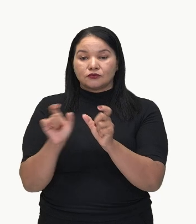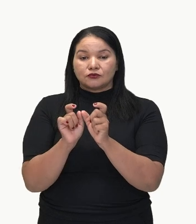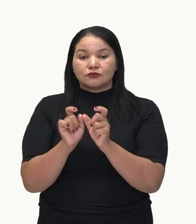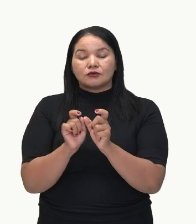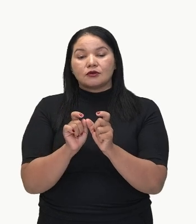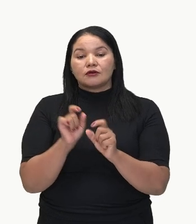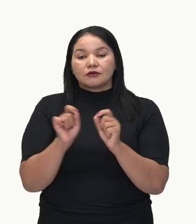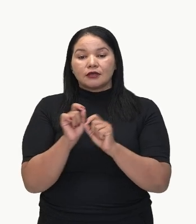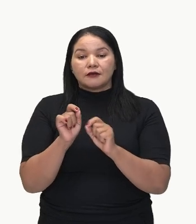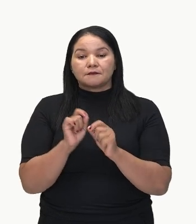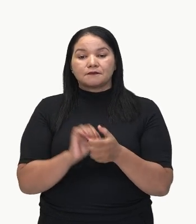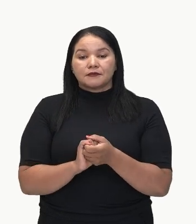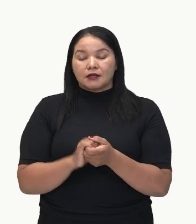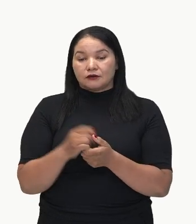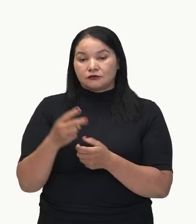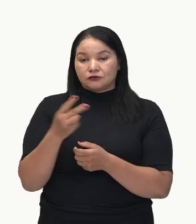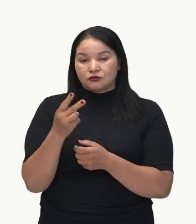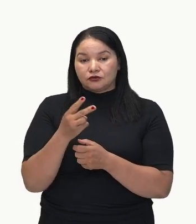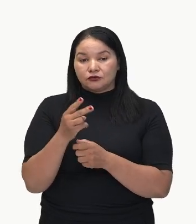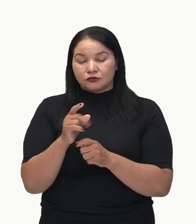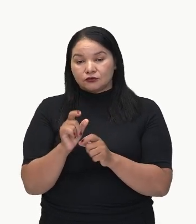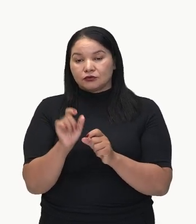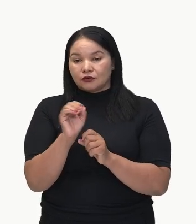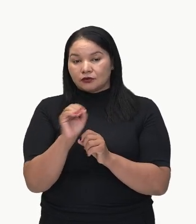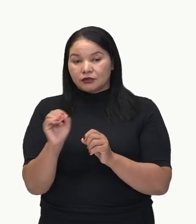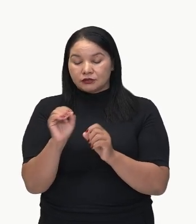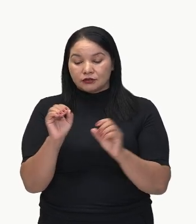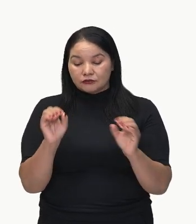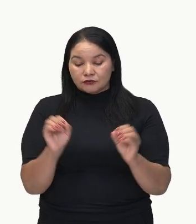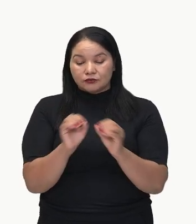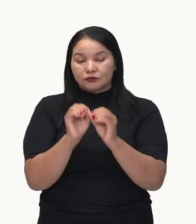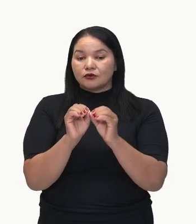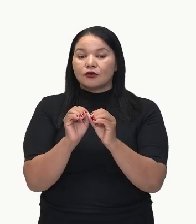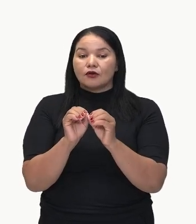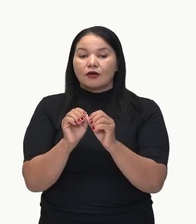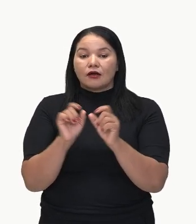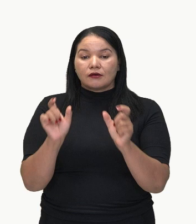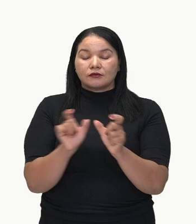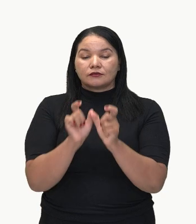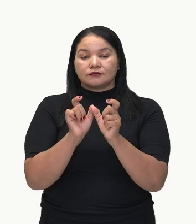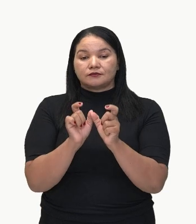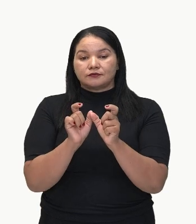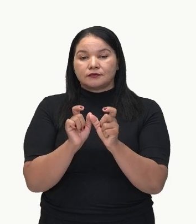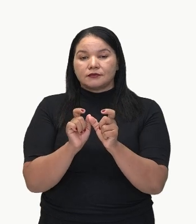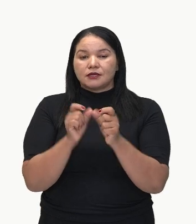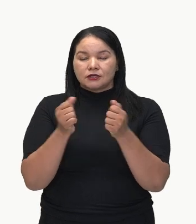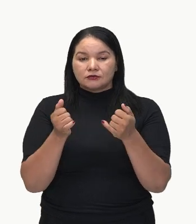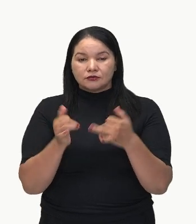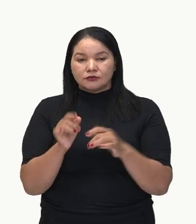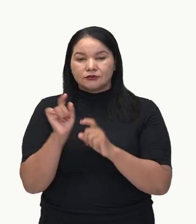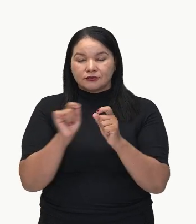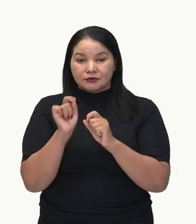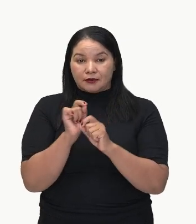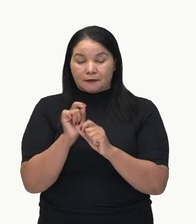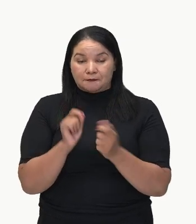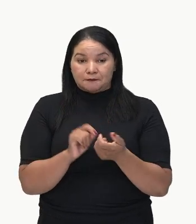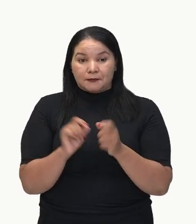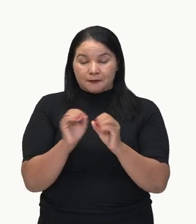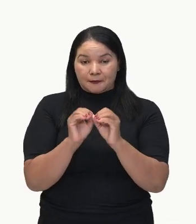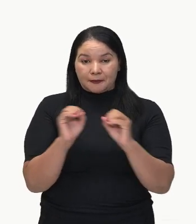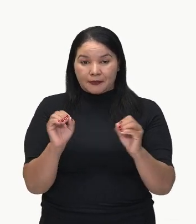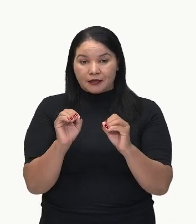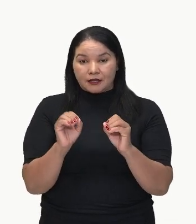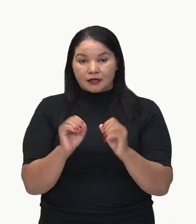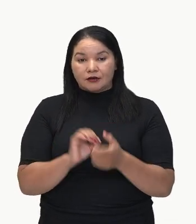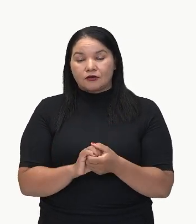geralmente, o segundo termo subordina o primeiro. Nota que falamos das conjunções, que elas são coordenadas e são independentes. Essa